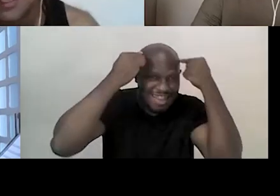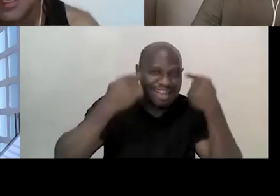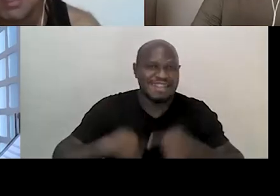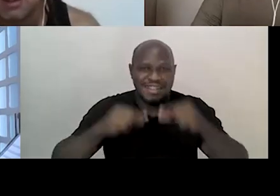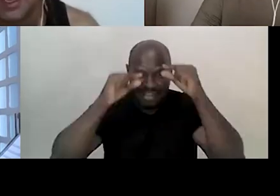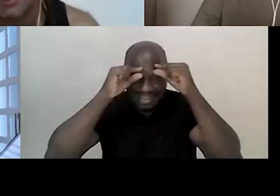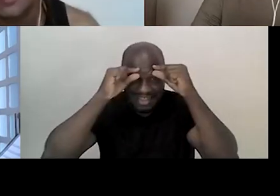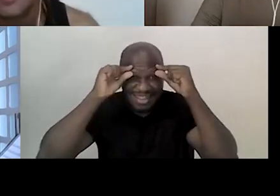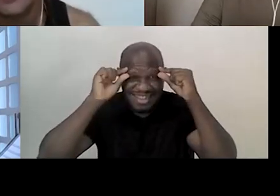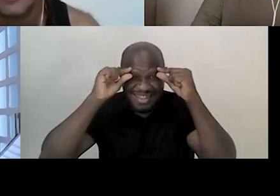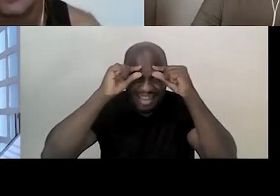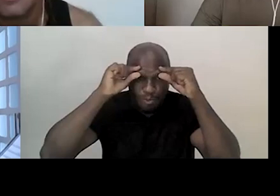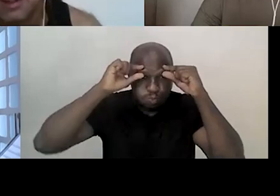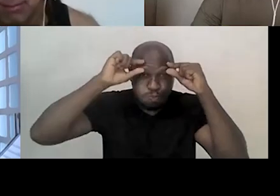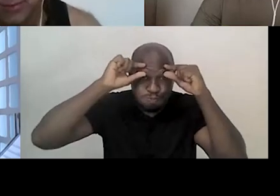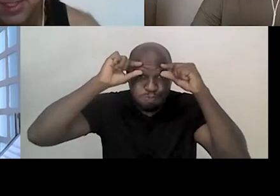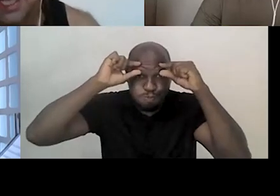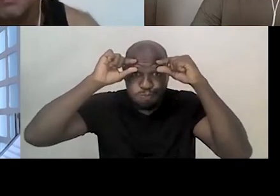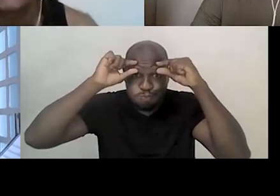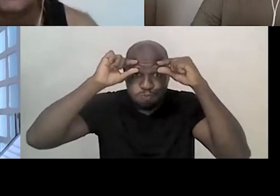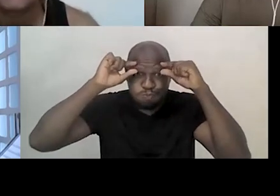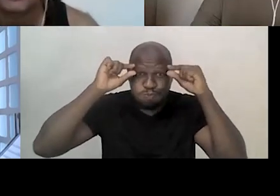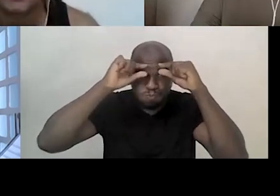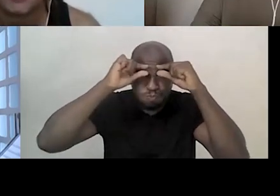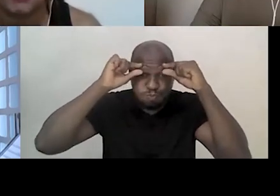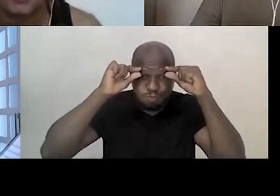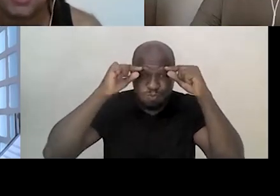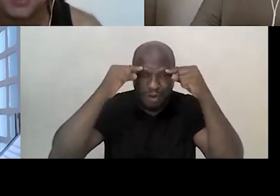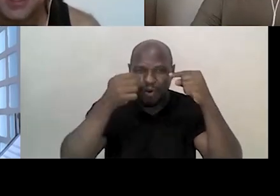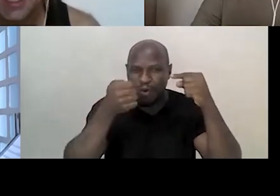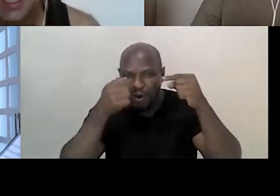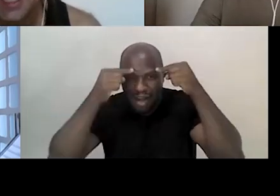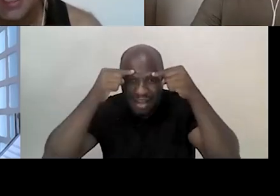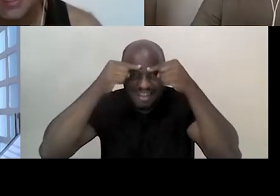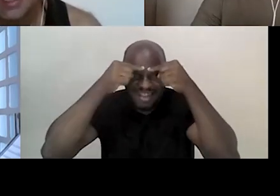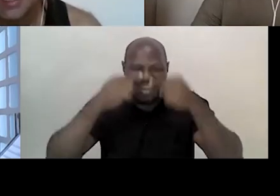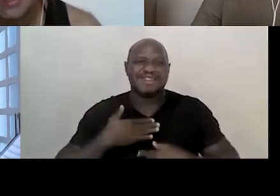grossa, que ele emenda uma na outra, que é a tal da monocelha, que eu gosto muito,